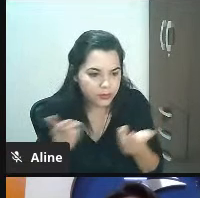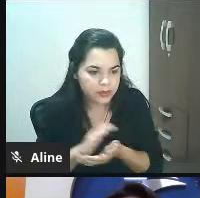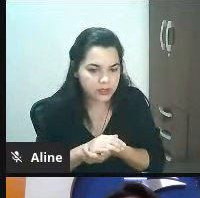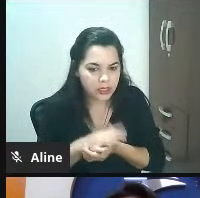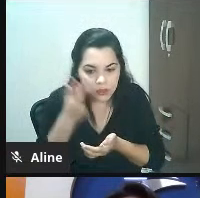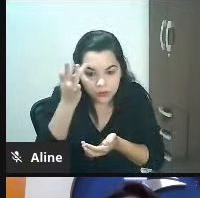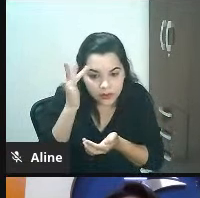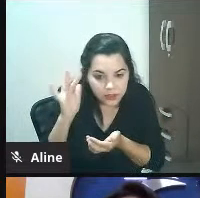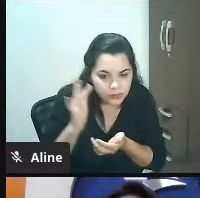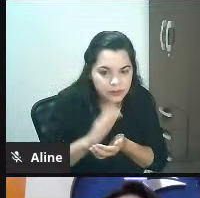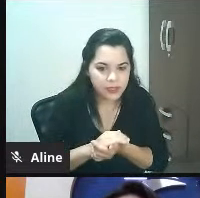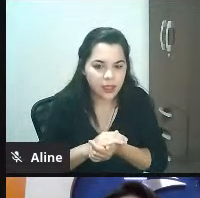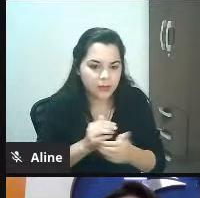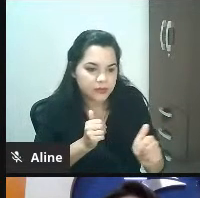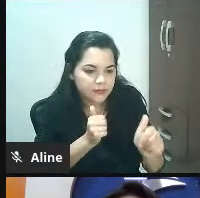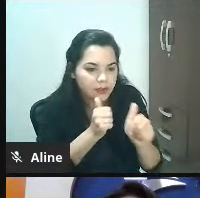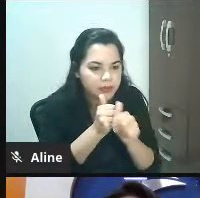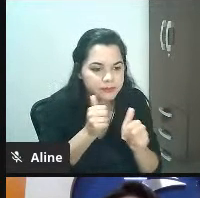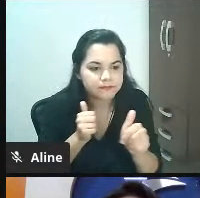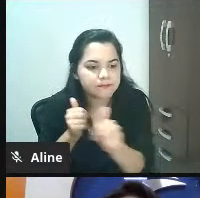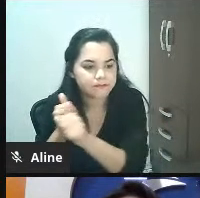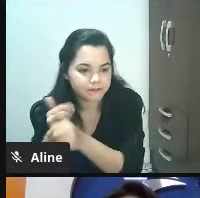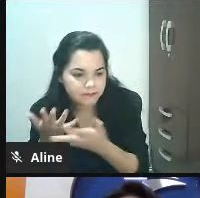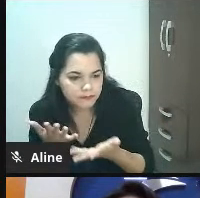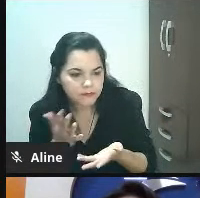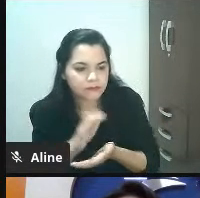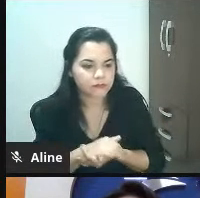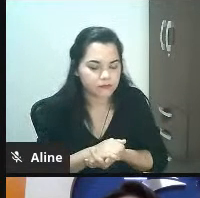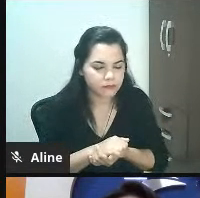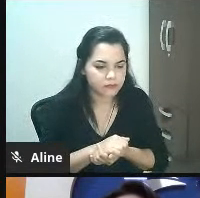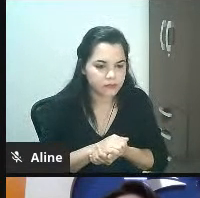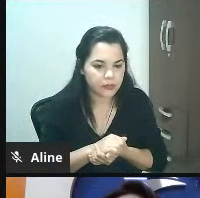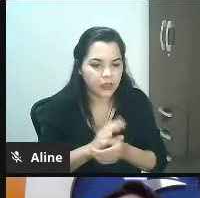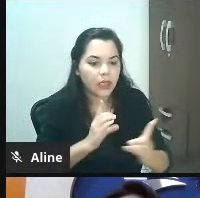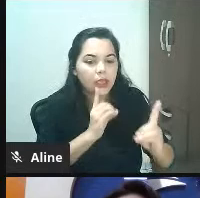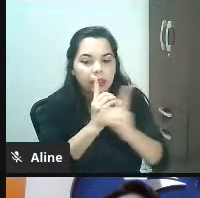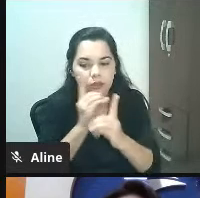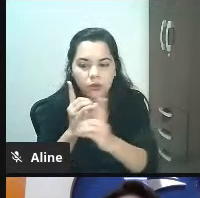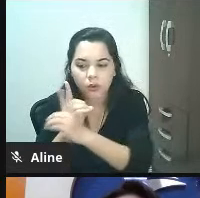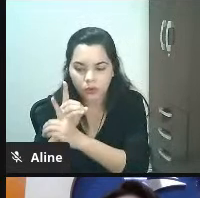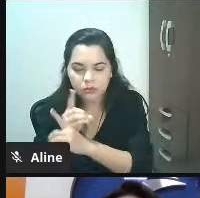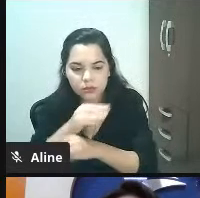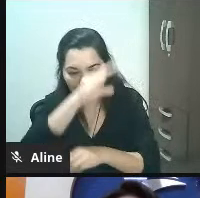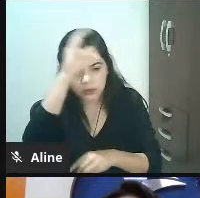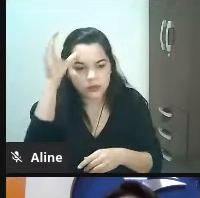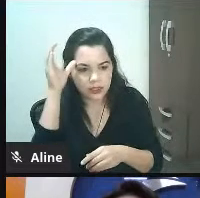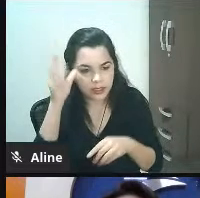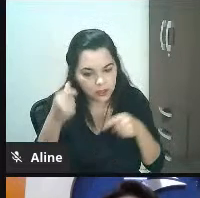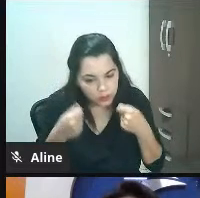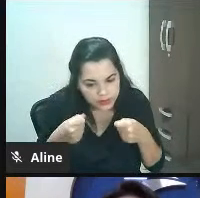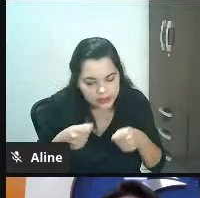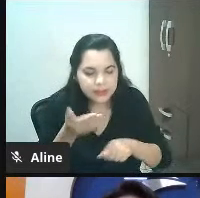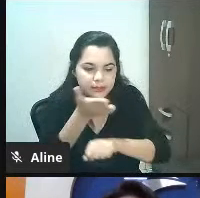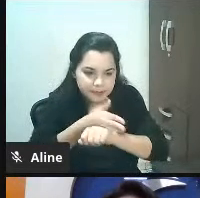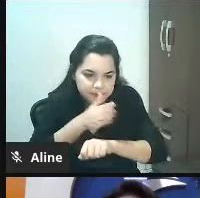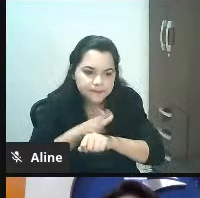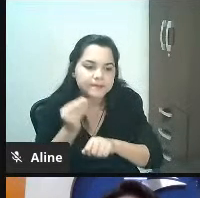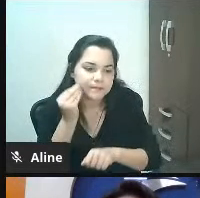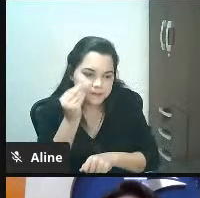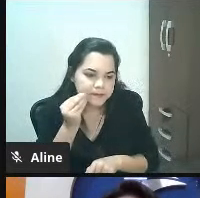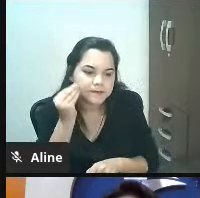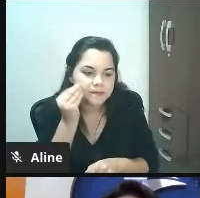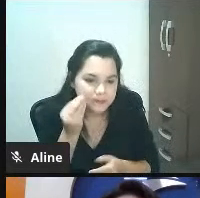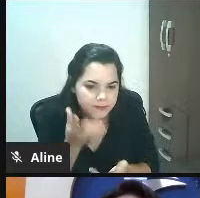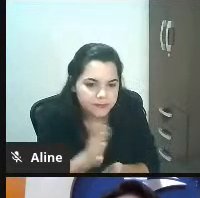eu não vou ter noção né para onde que eu estou para onde que a minha estratégia está me levando entende então testa tem que testar quanto mais a gente